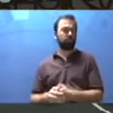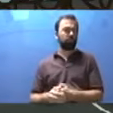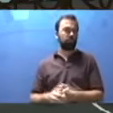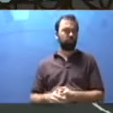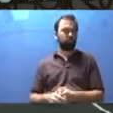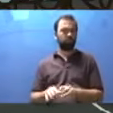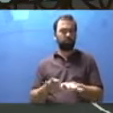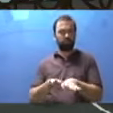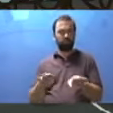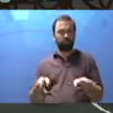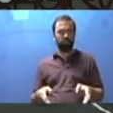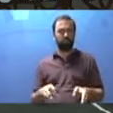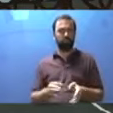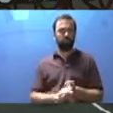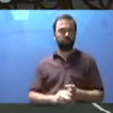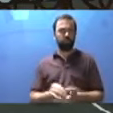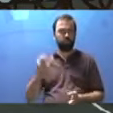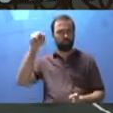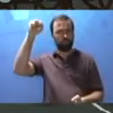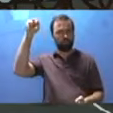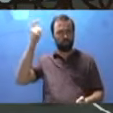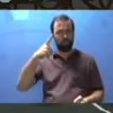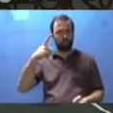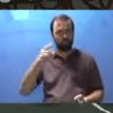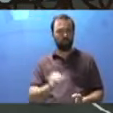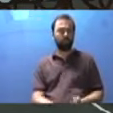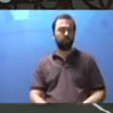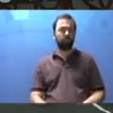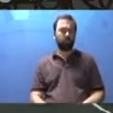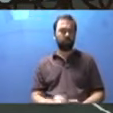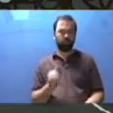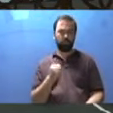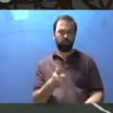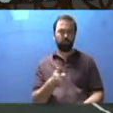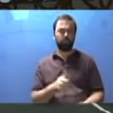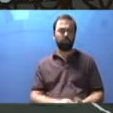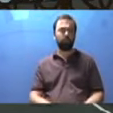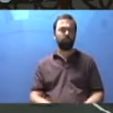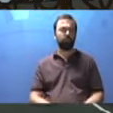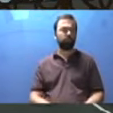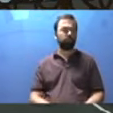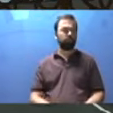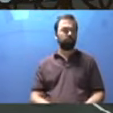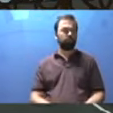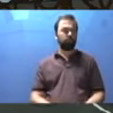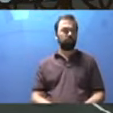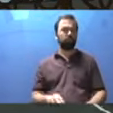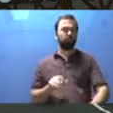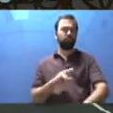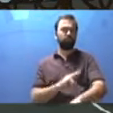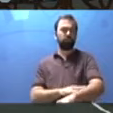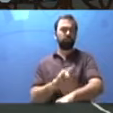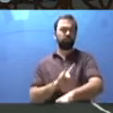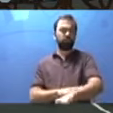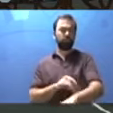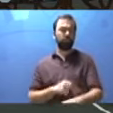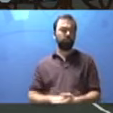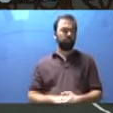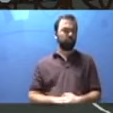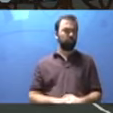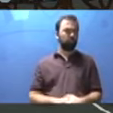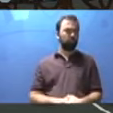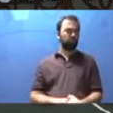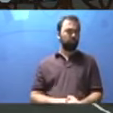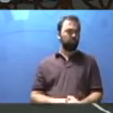Limpeza da carteira e a iluminação. Onde você senta. É uma boa? Os banheiros.